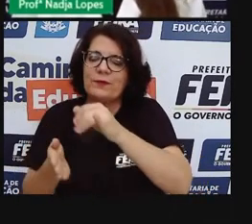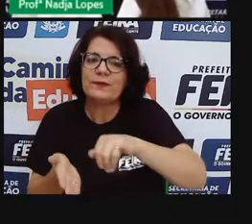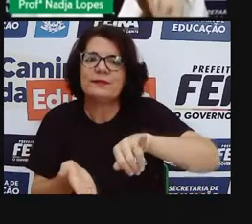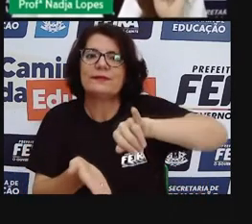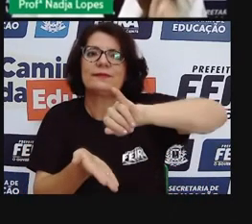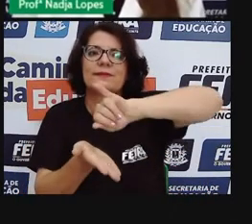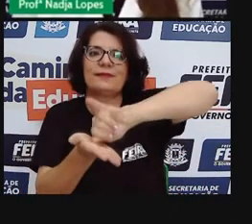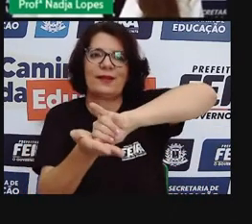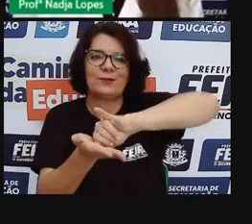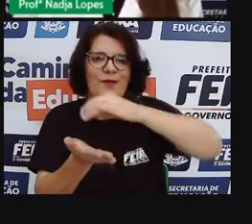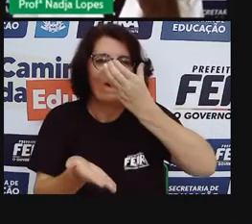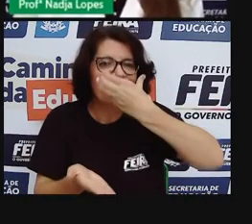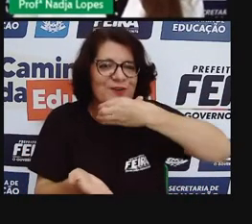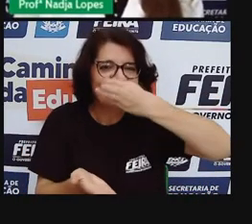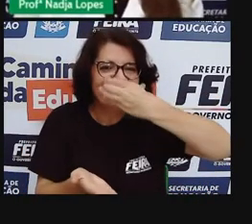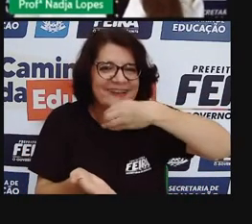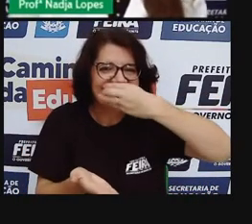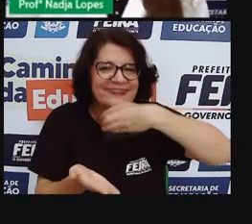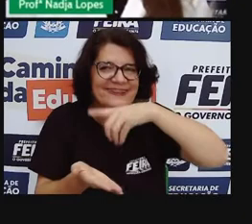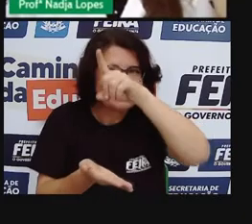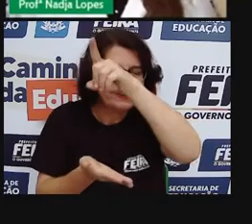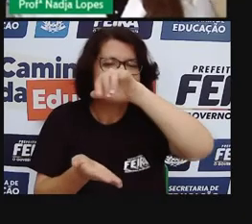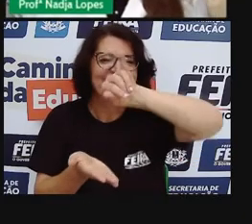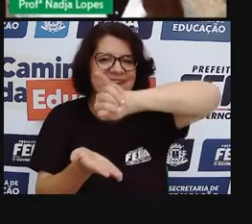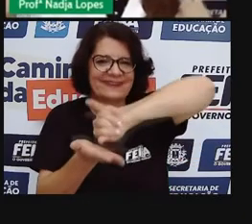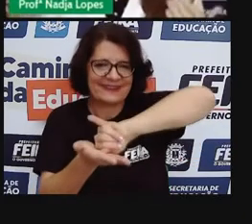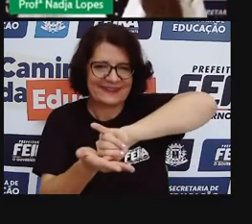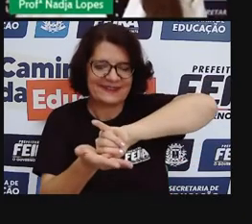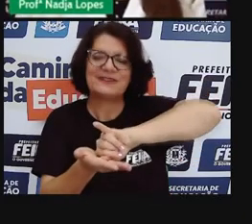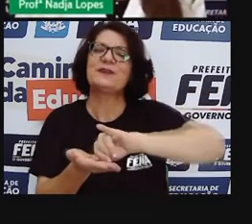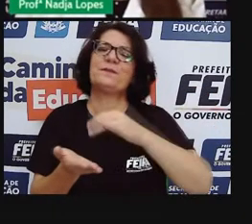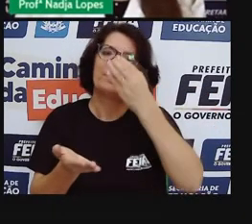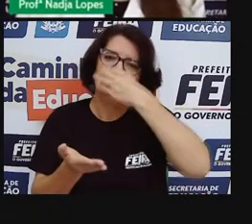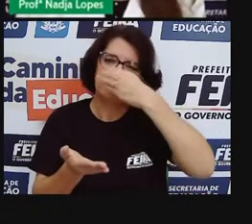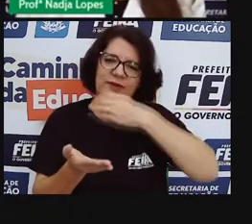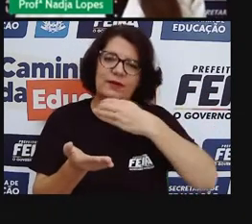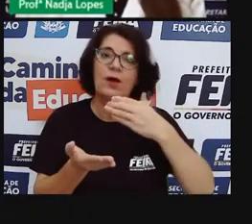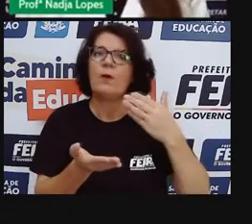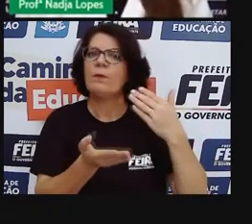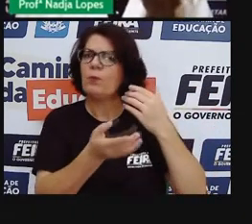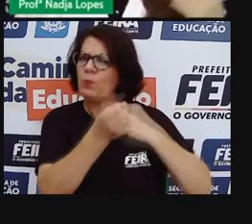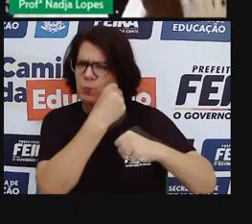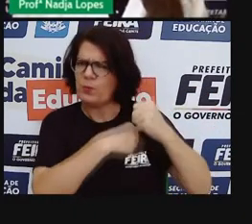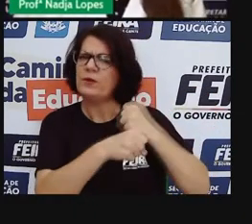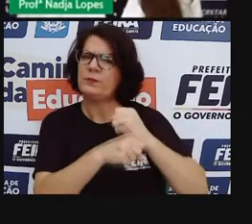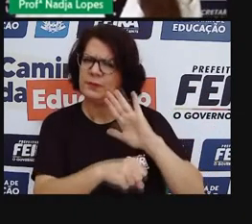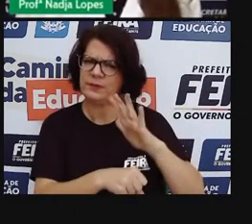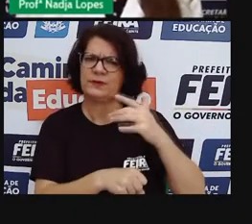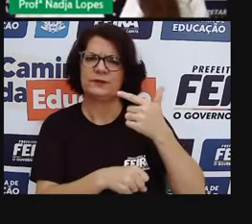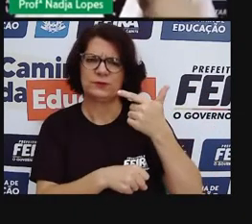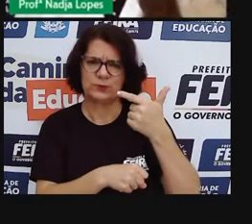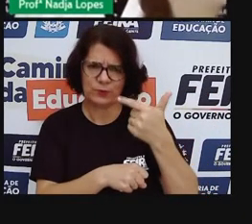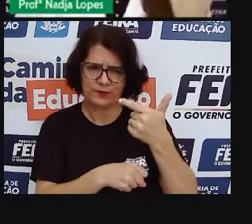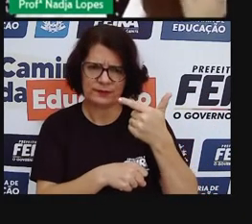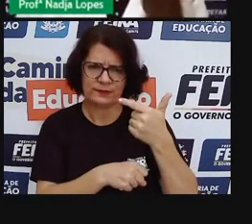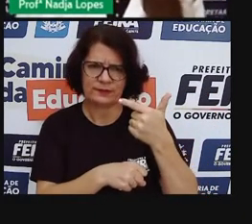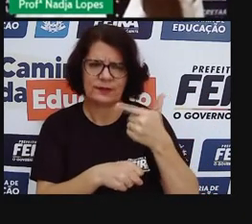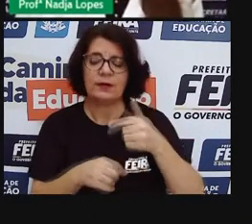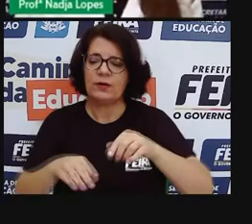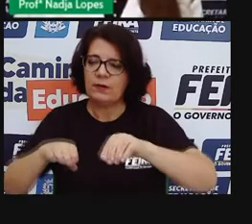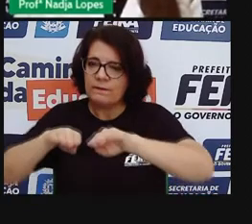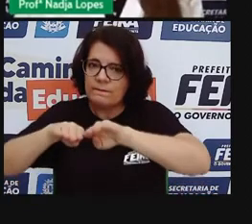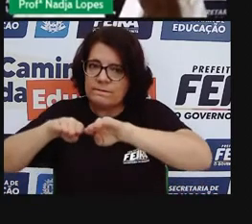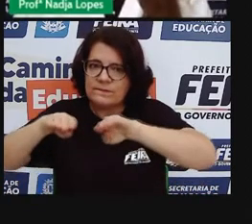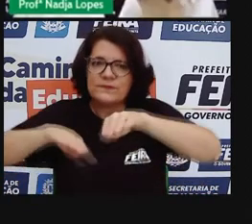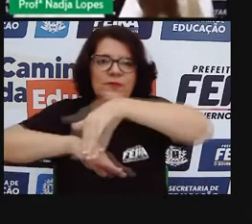Então, desde aquela época, hoje a gente, né, há dois anos atrás, a gente acompanhou, inclusive, de alguns